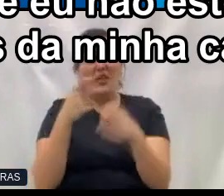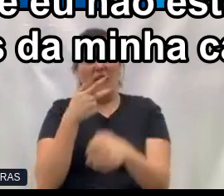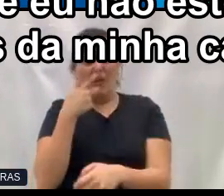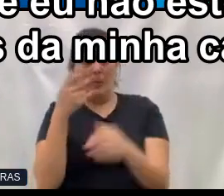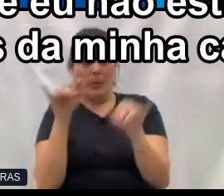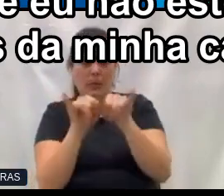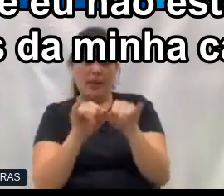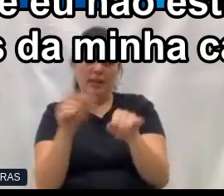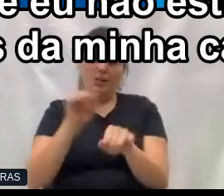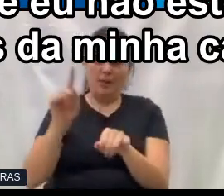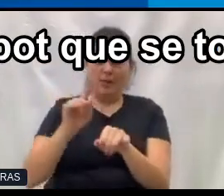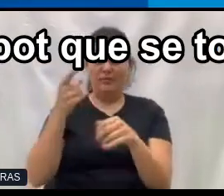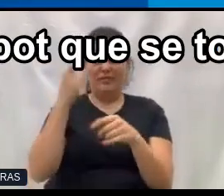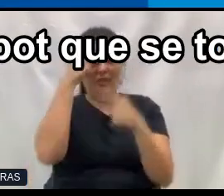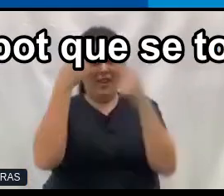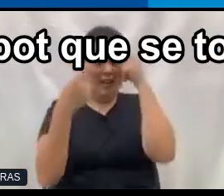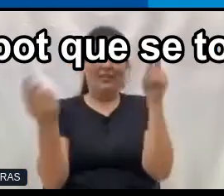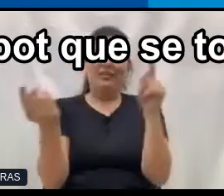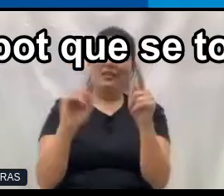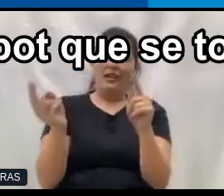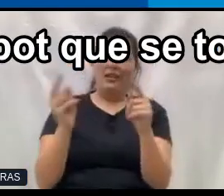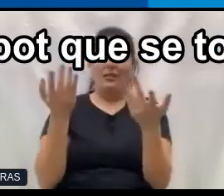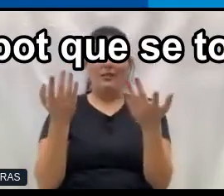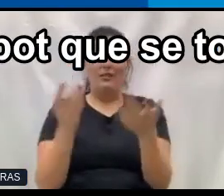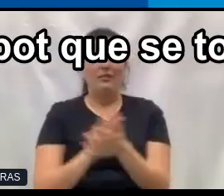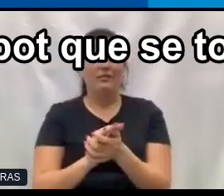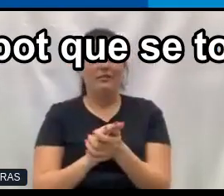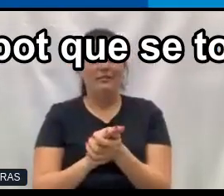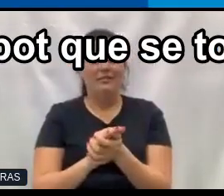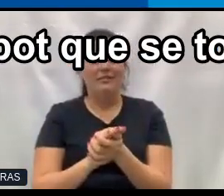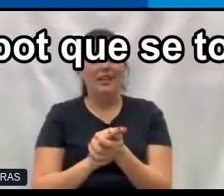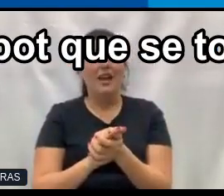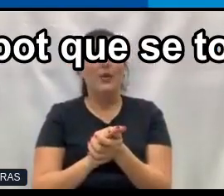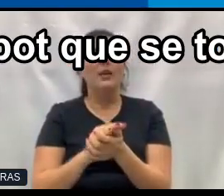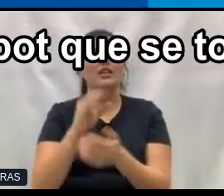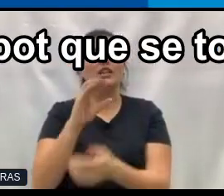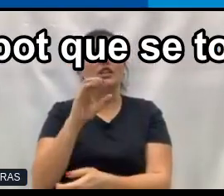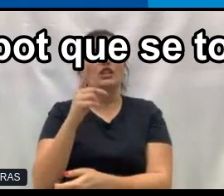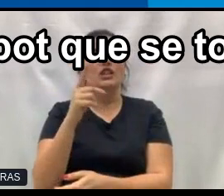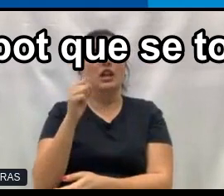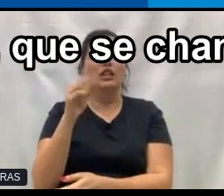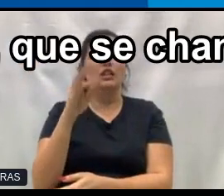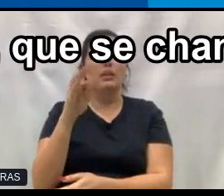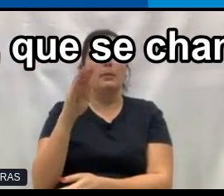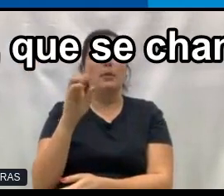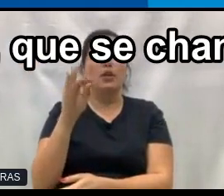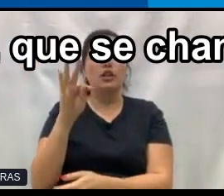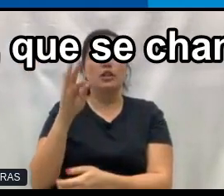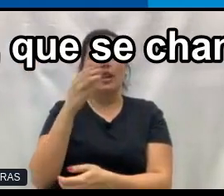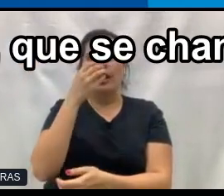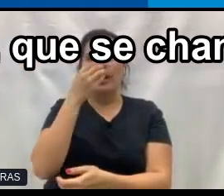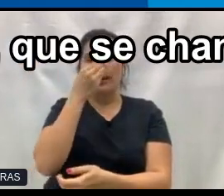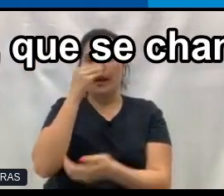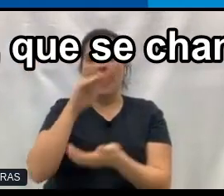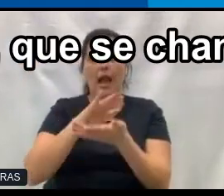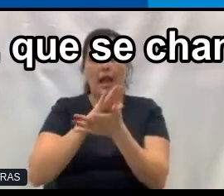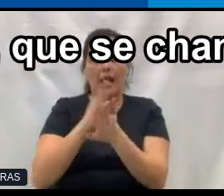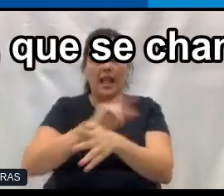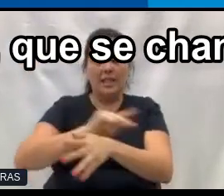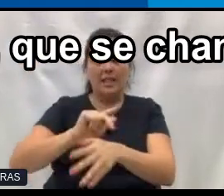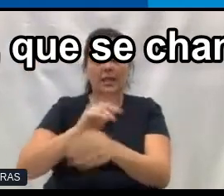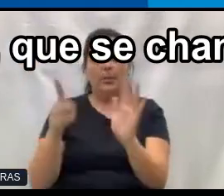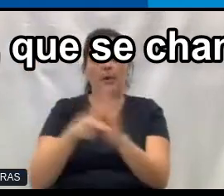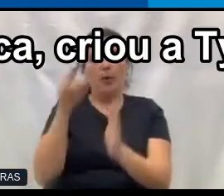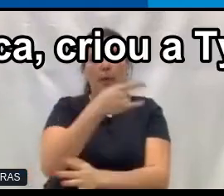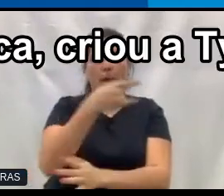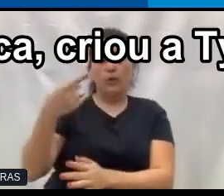das vozes da minha cabeça. Aqui é um exemplo de um chatbot que se tornou racista. É um chatbot da Microsoft, que